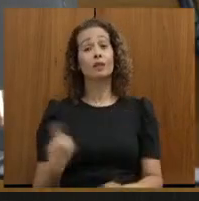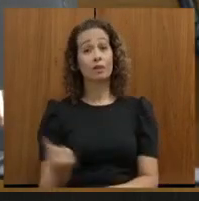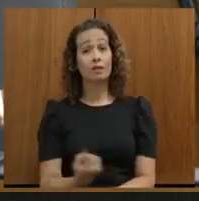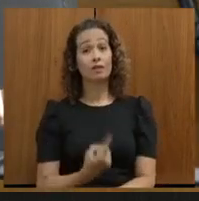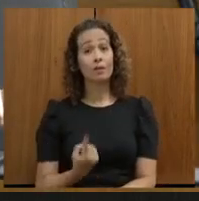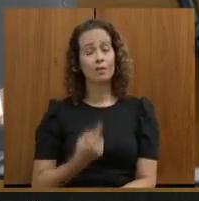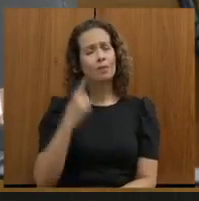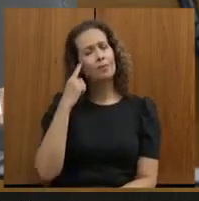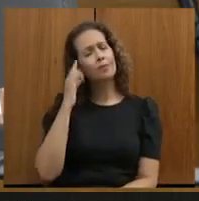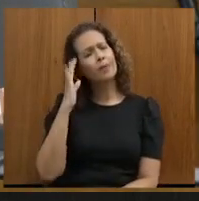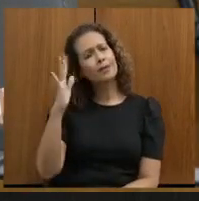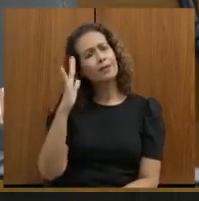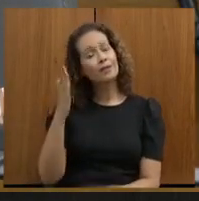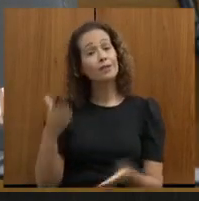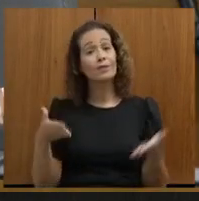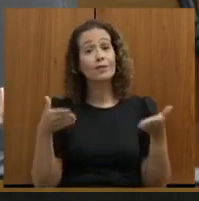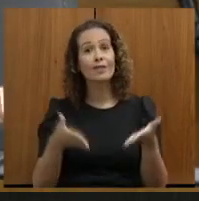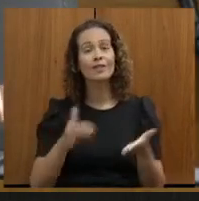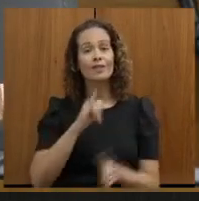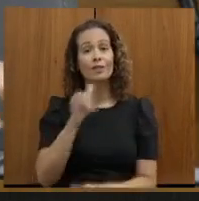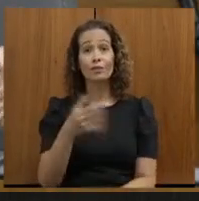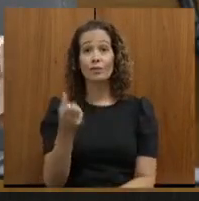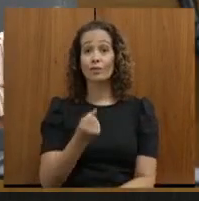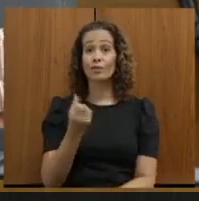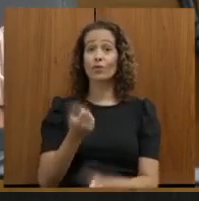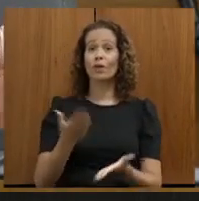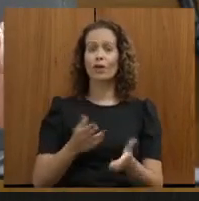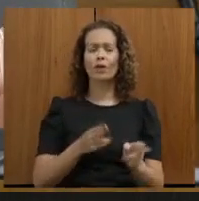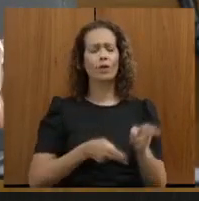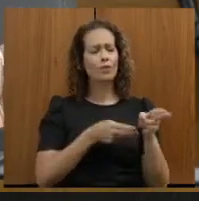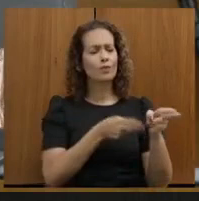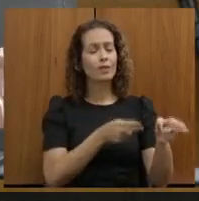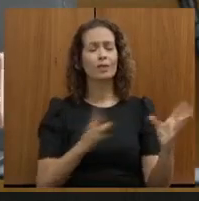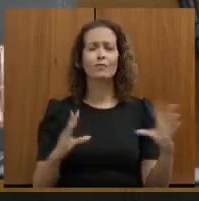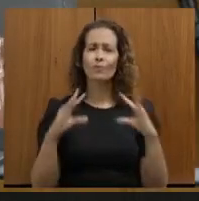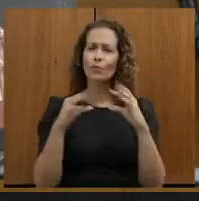exatamente nisso, João. O trem noturno, eu estaria